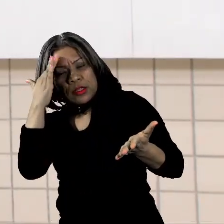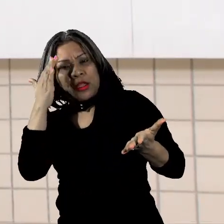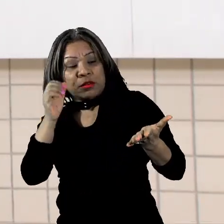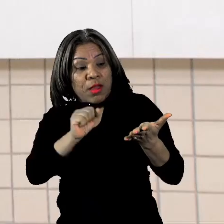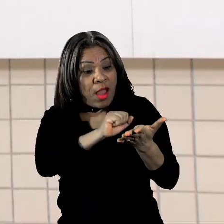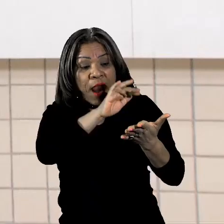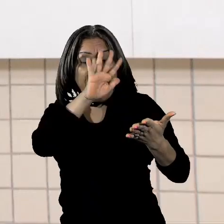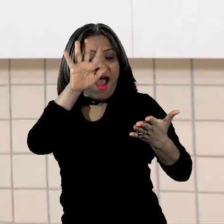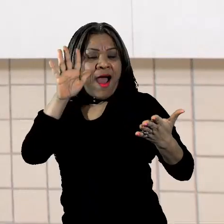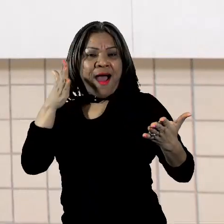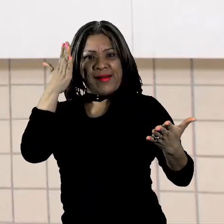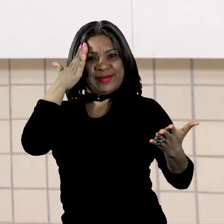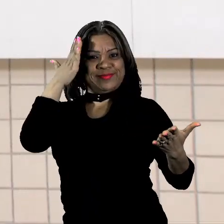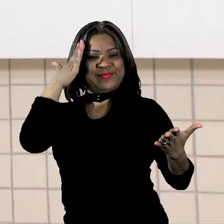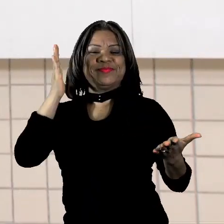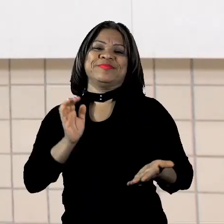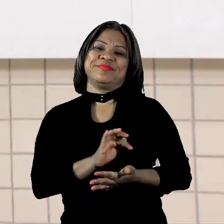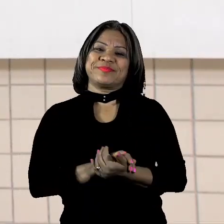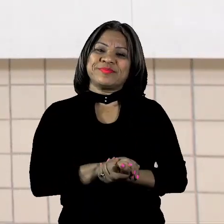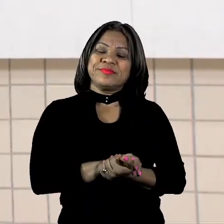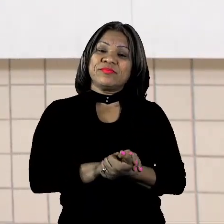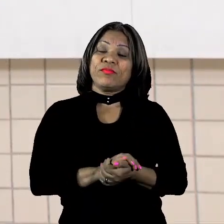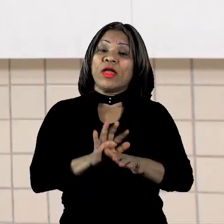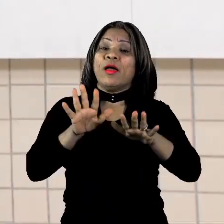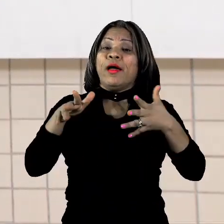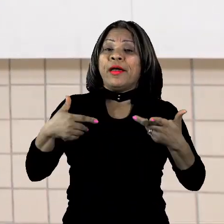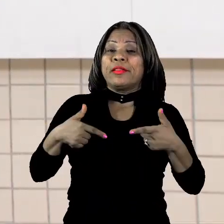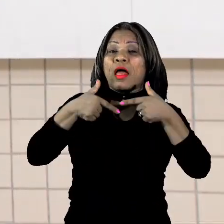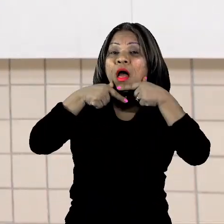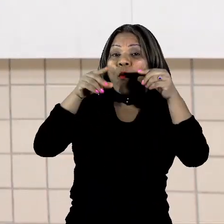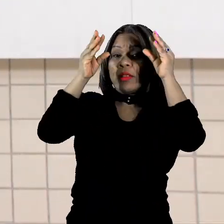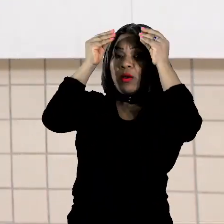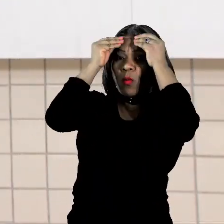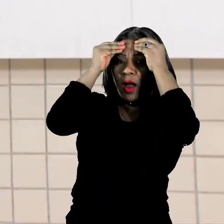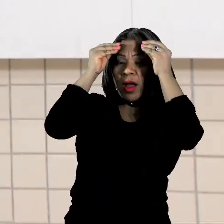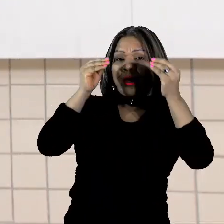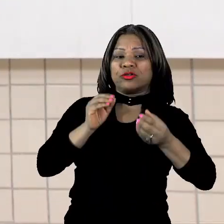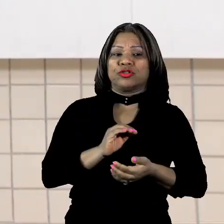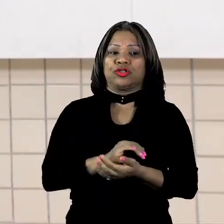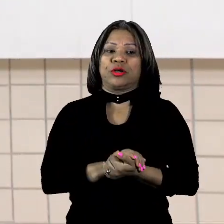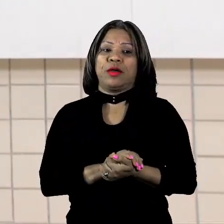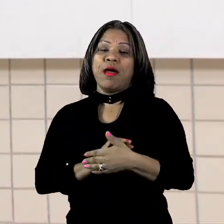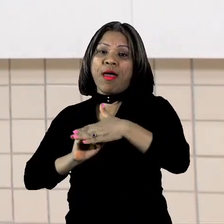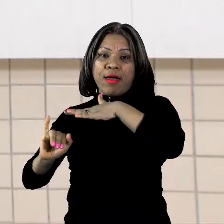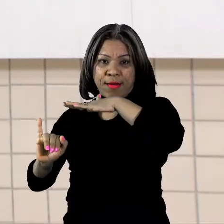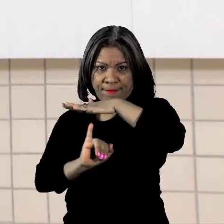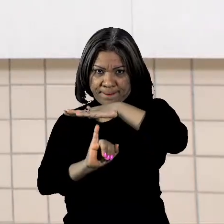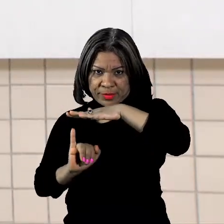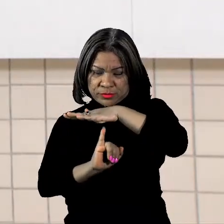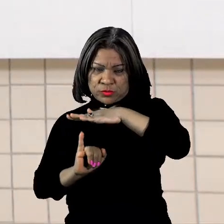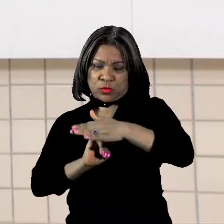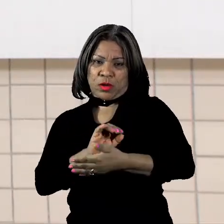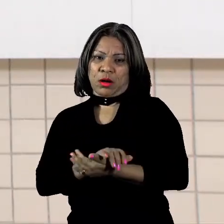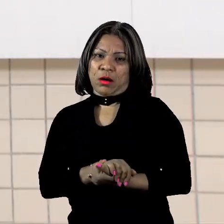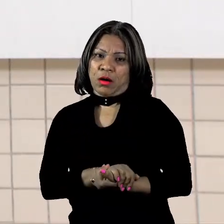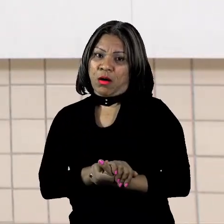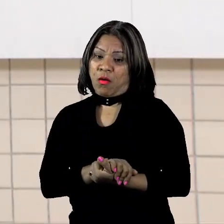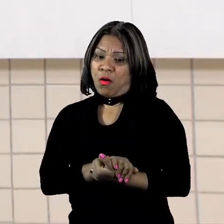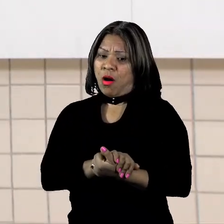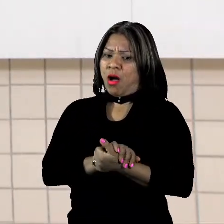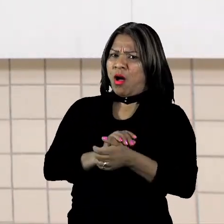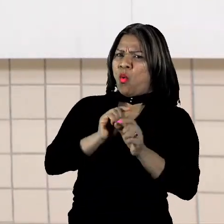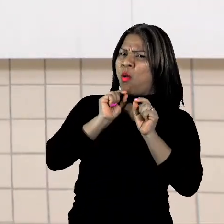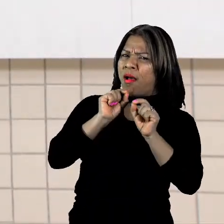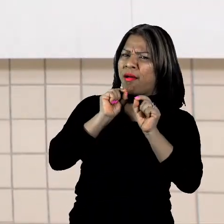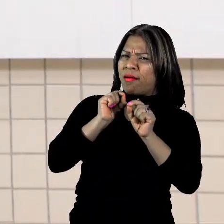Já quando falamos de uma linguagem impessoal, ocorre quando o texto não revela a opinião